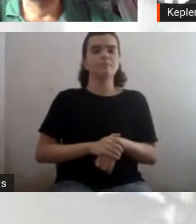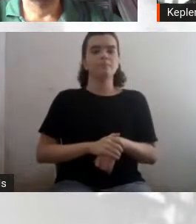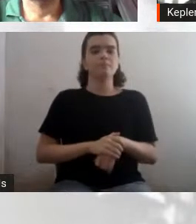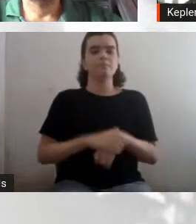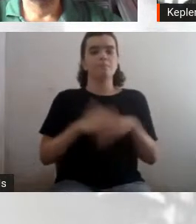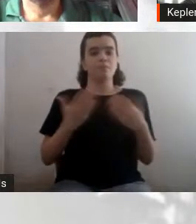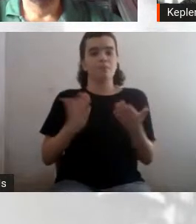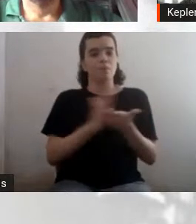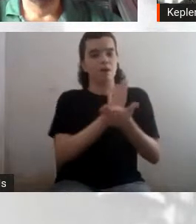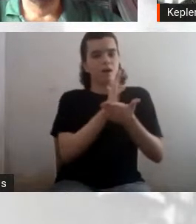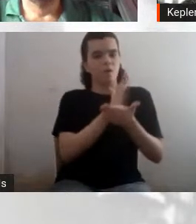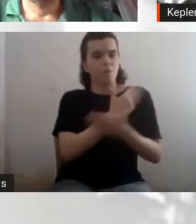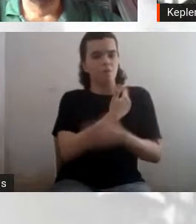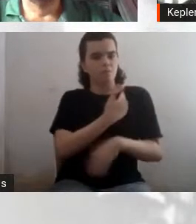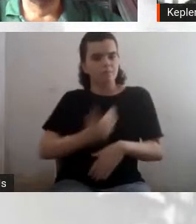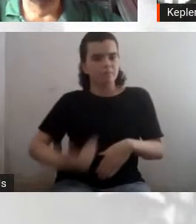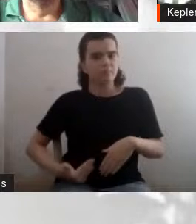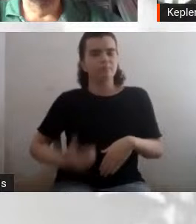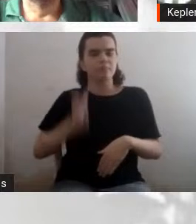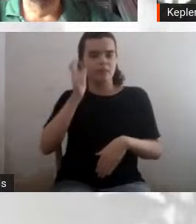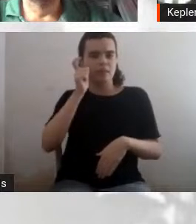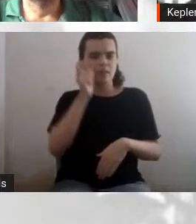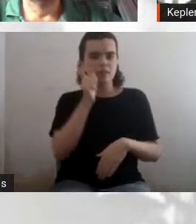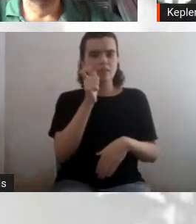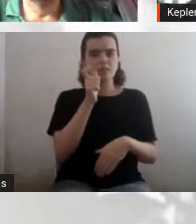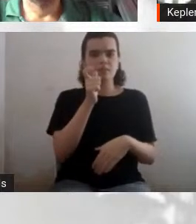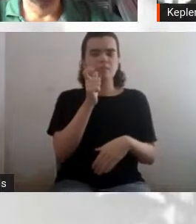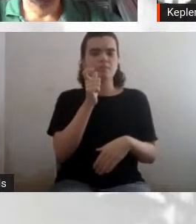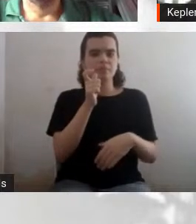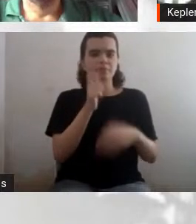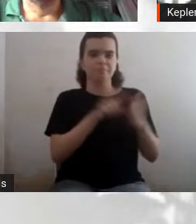governos, porque são desenvolvidas técnicas e